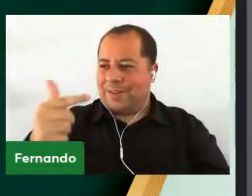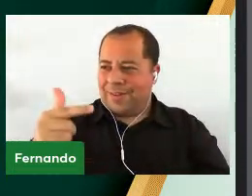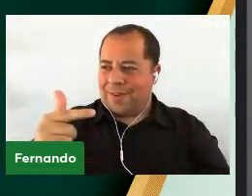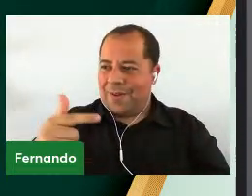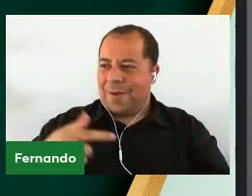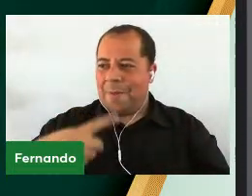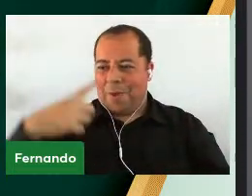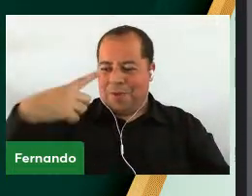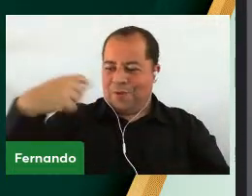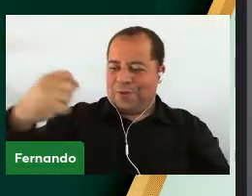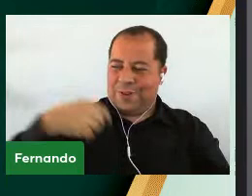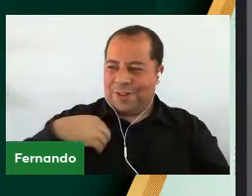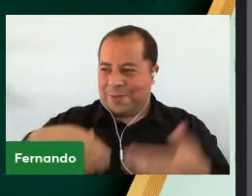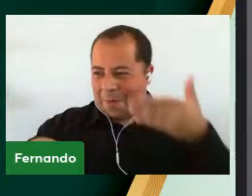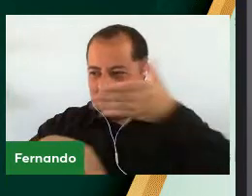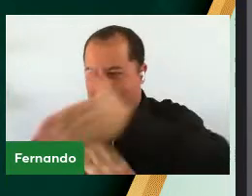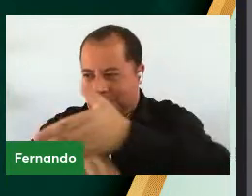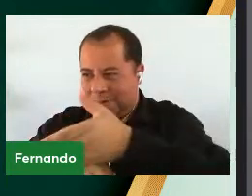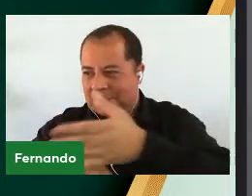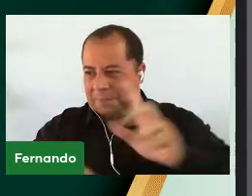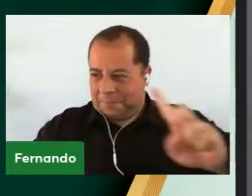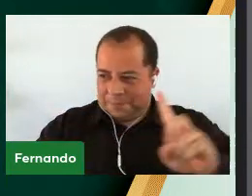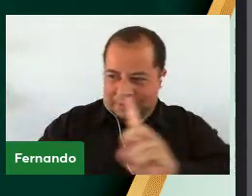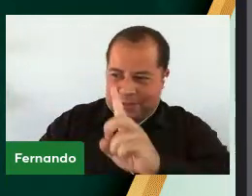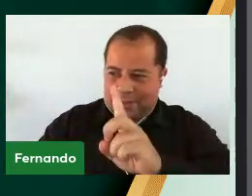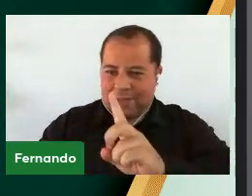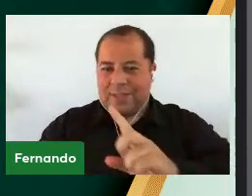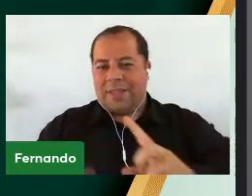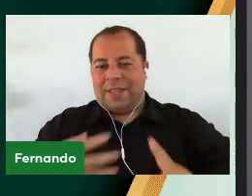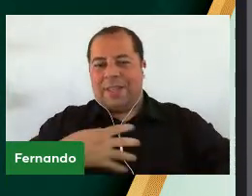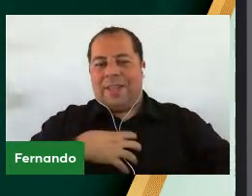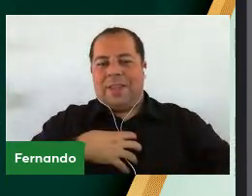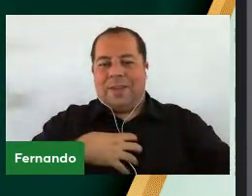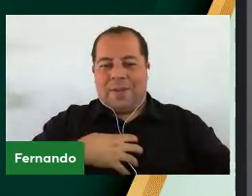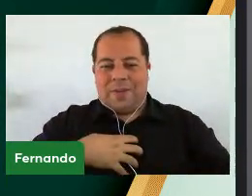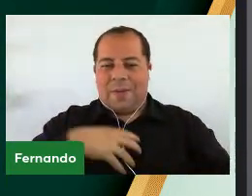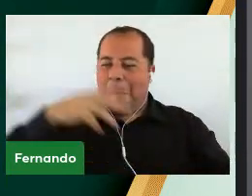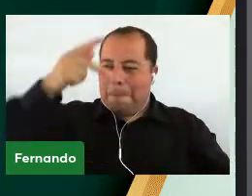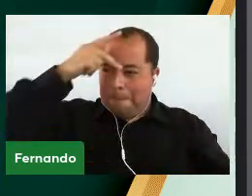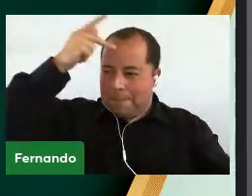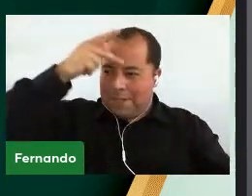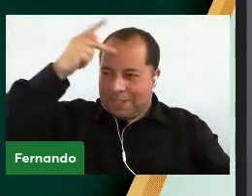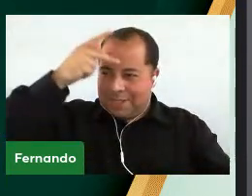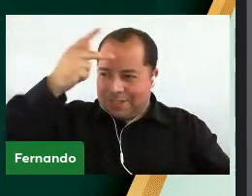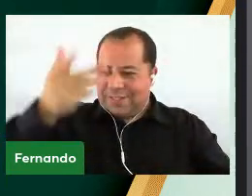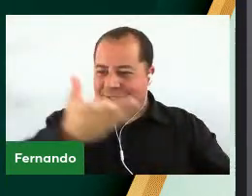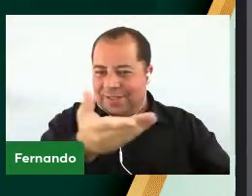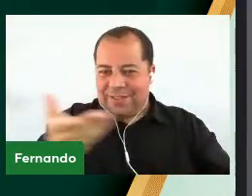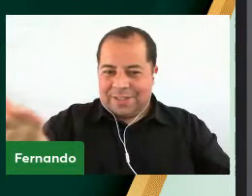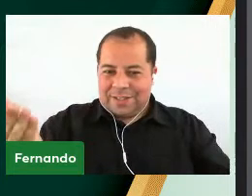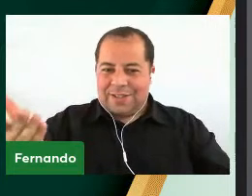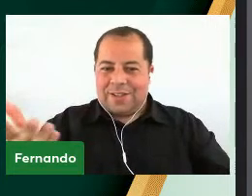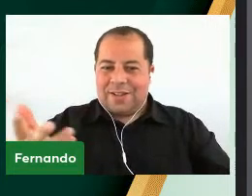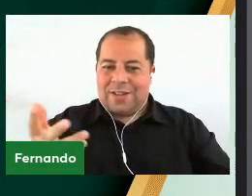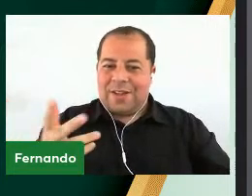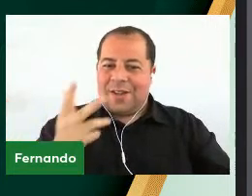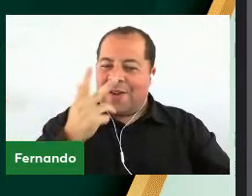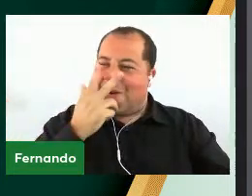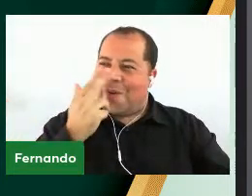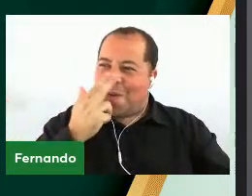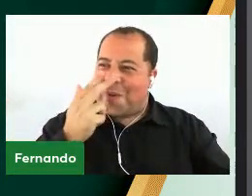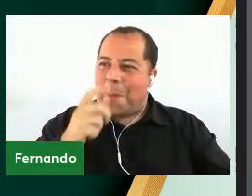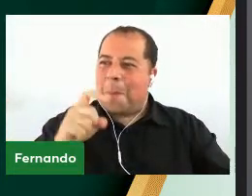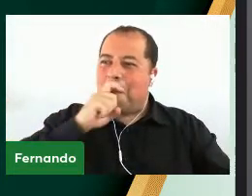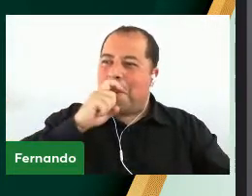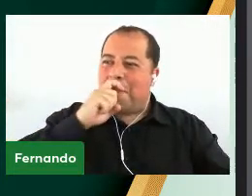momento com vocês E me sinto hoje como padrinho de outros Como se fosse um fraterno, um padrasto Uma